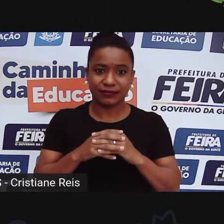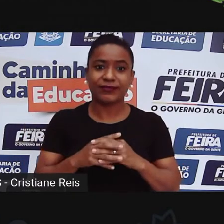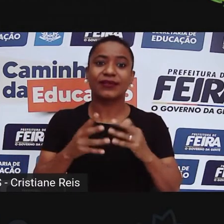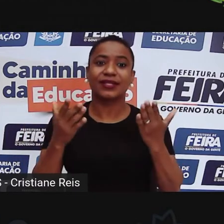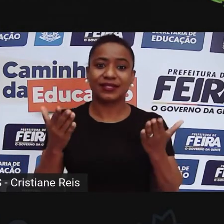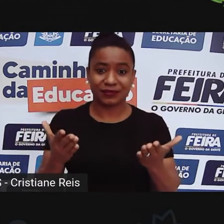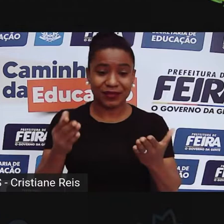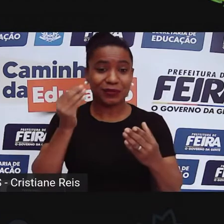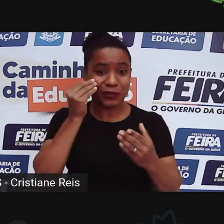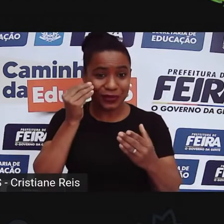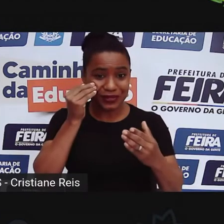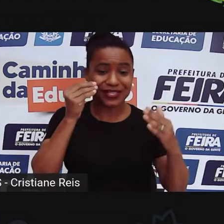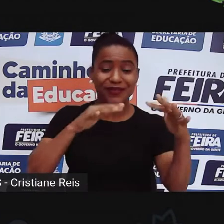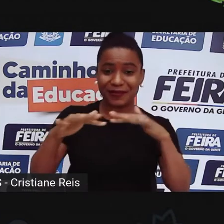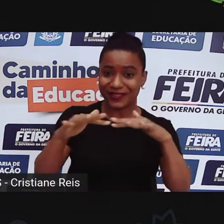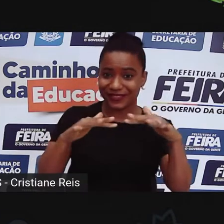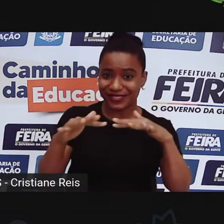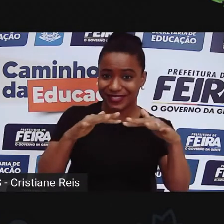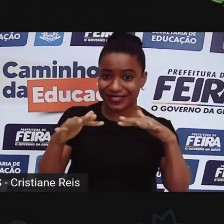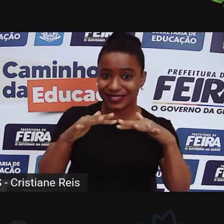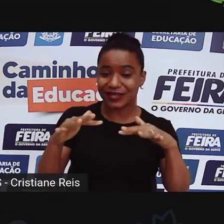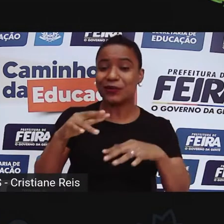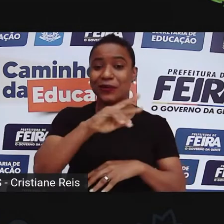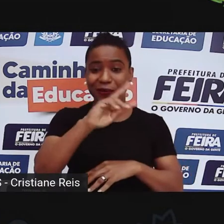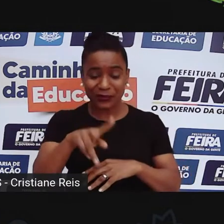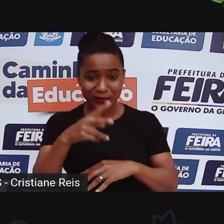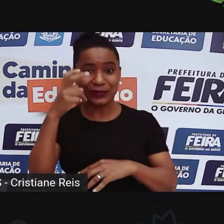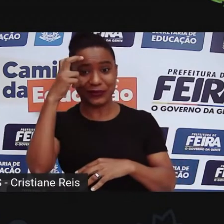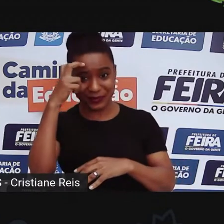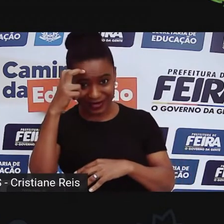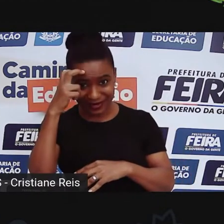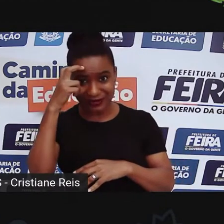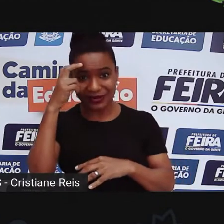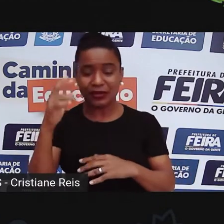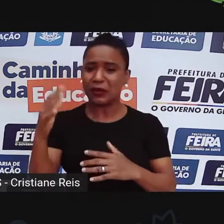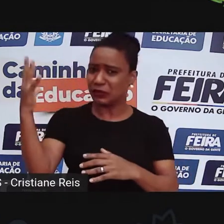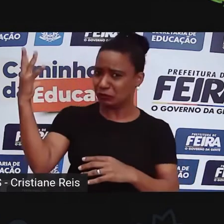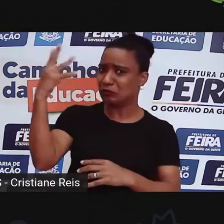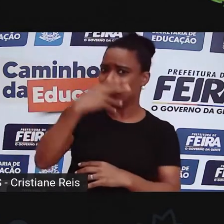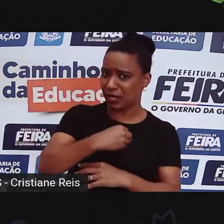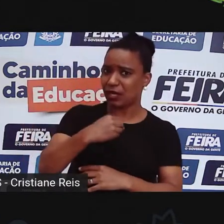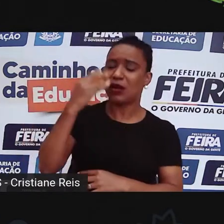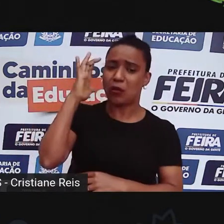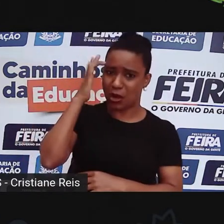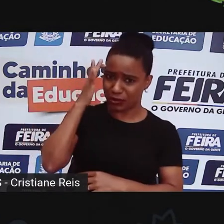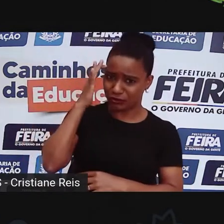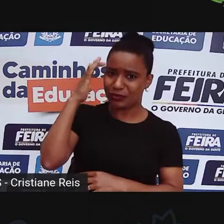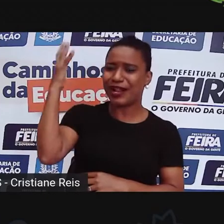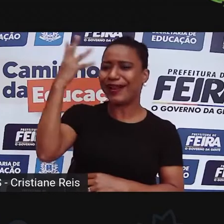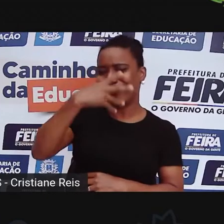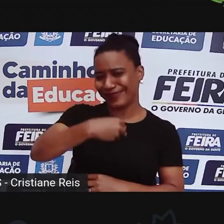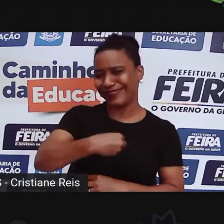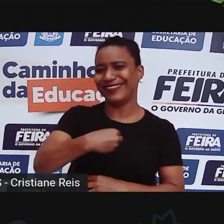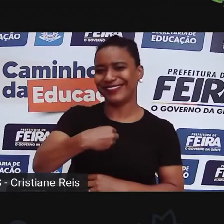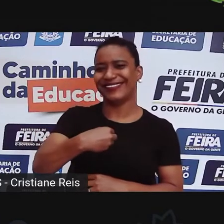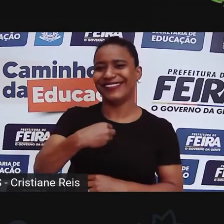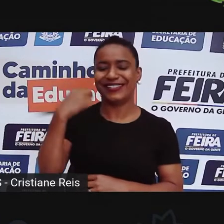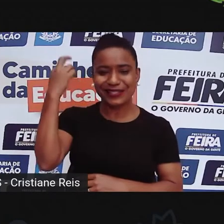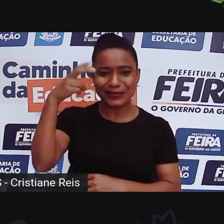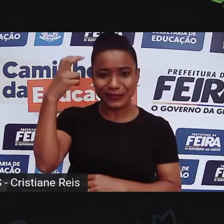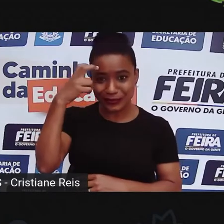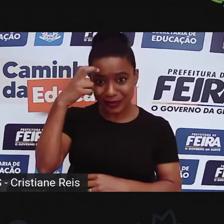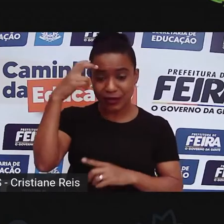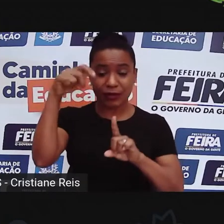manifestações culturais mais belas que eu já vi, assim, é a capoeira. Então, a gente está no mês de